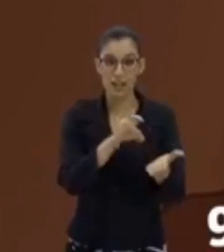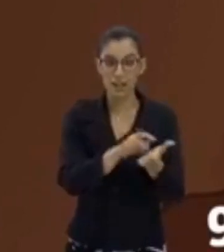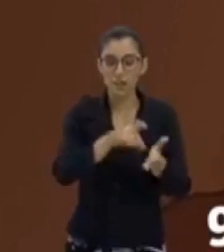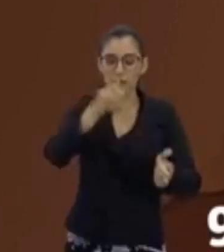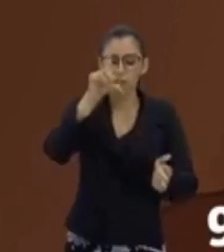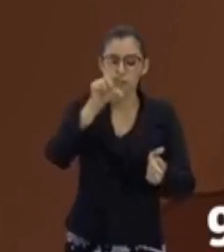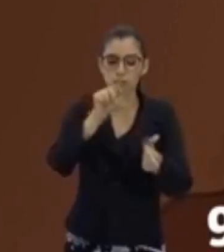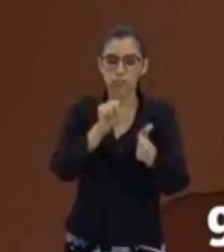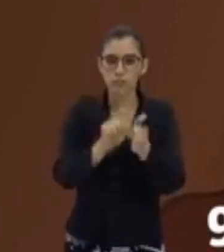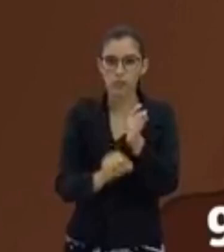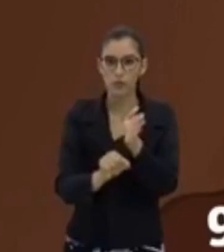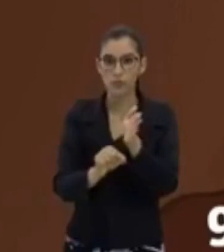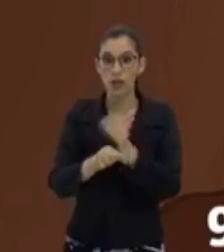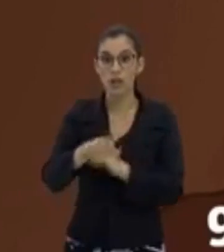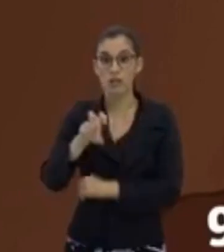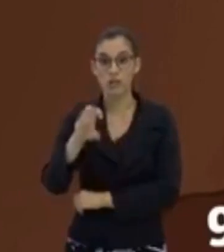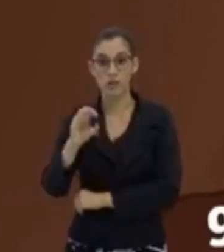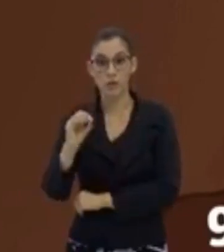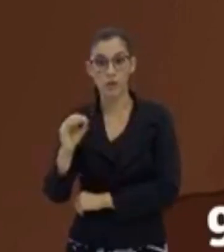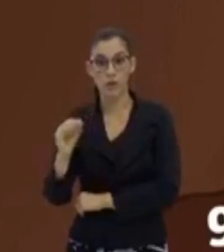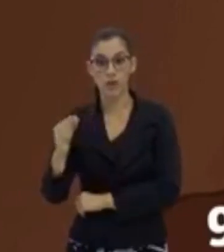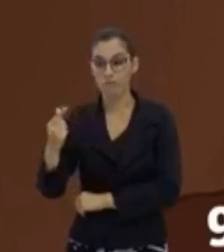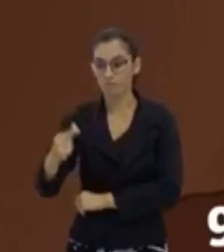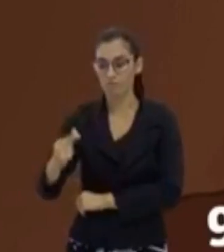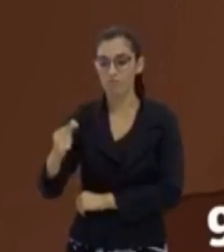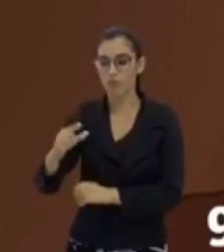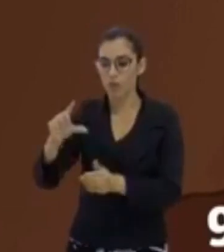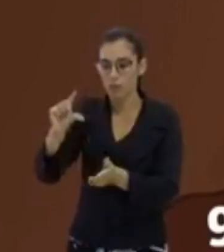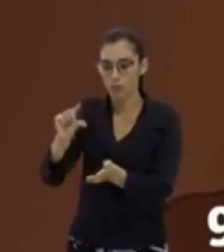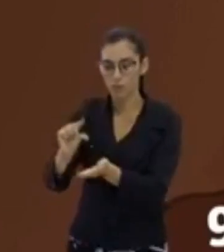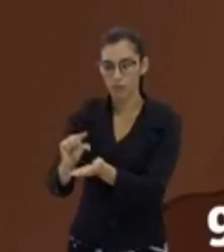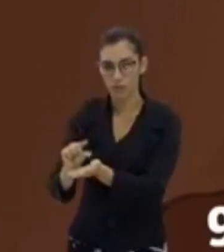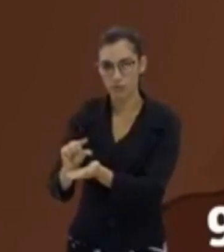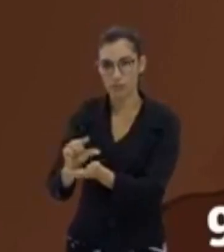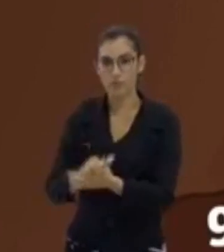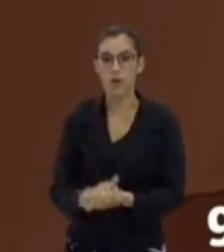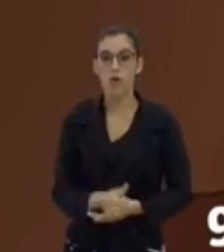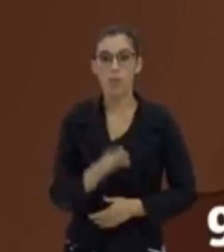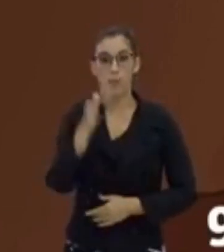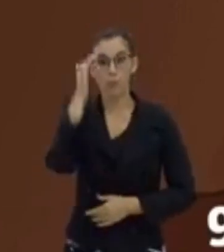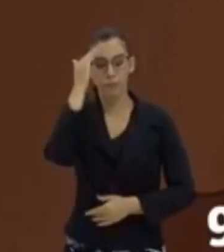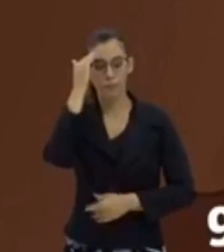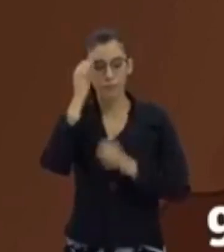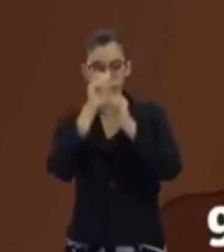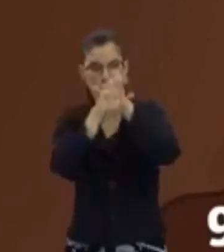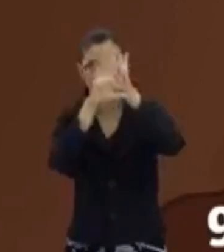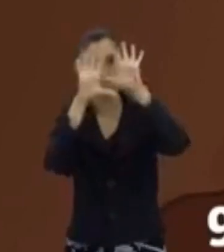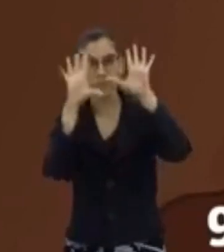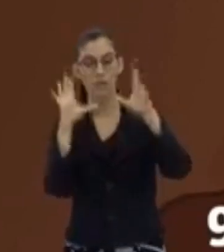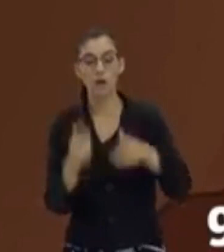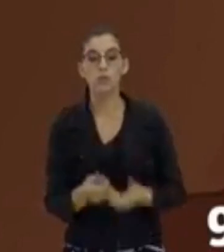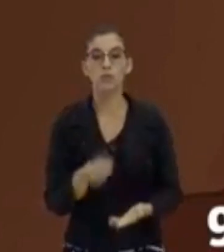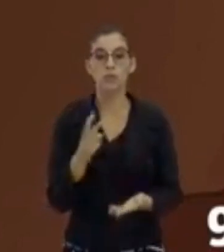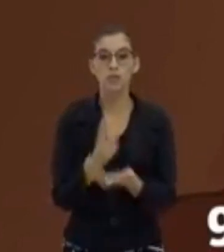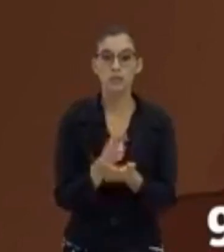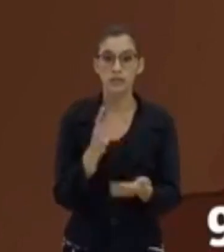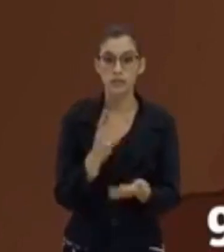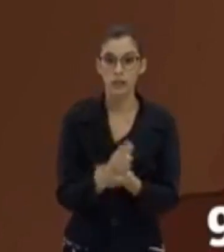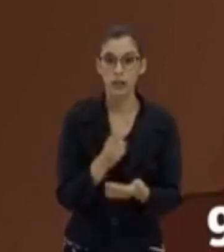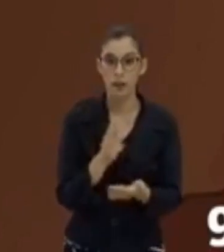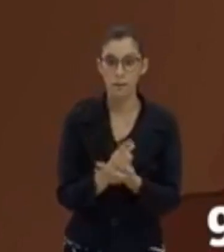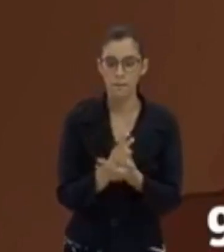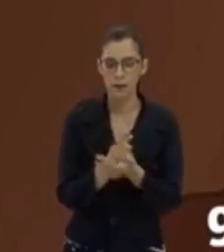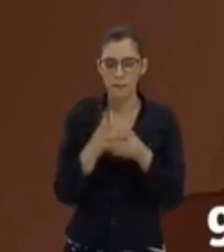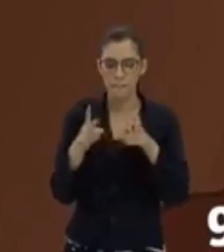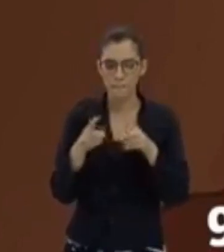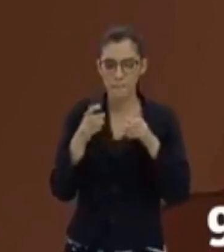Por isso que aqui vai ficar o quê? Um para cinquenta. Está entendido? Então, toda vez que você se deparar com uma